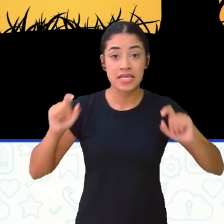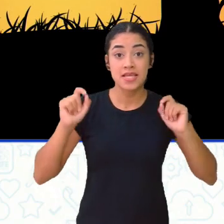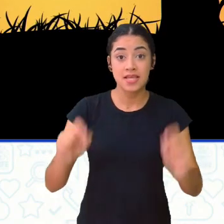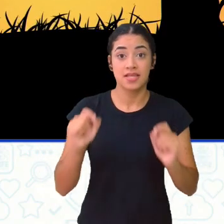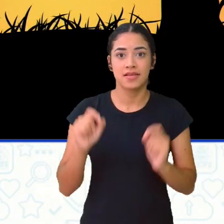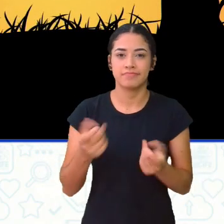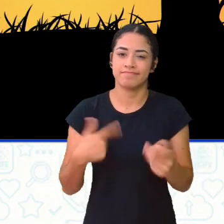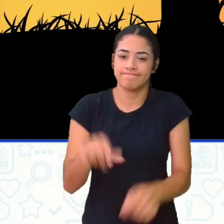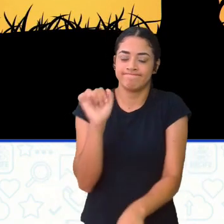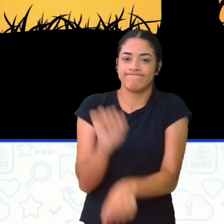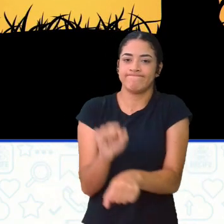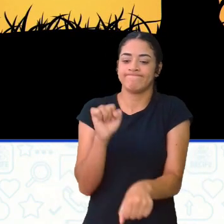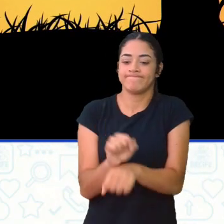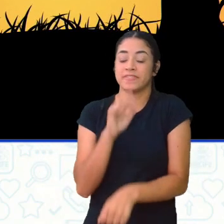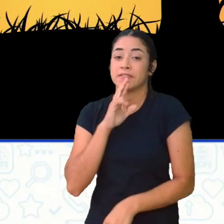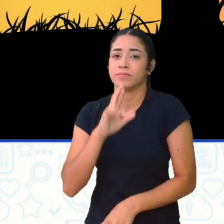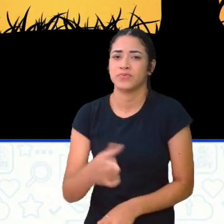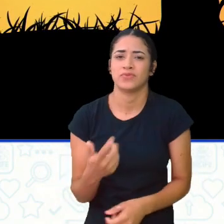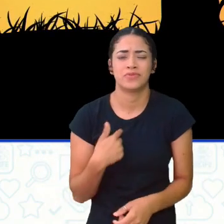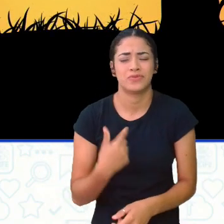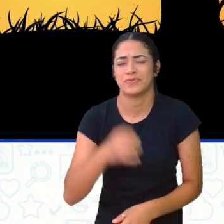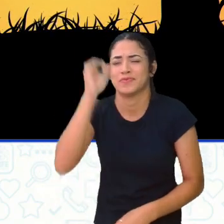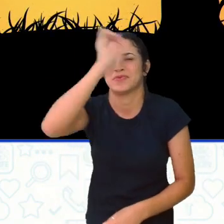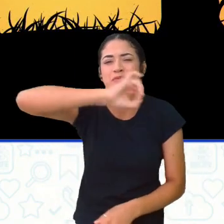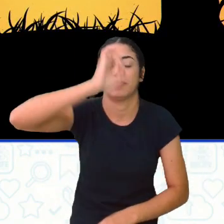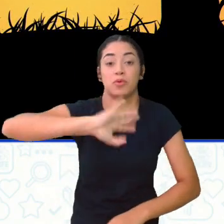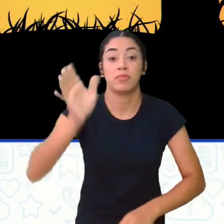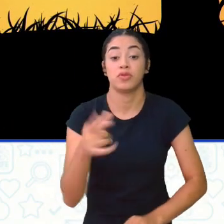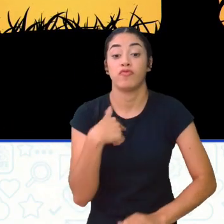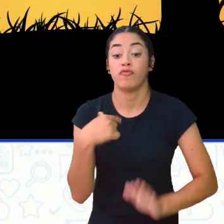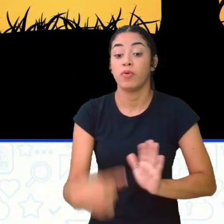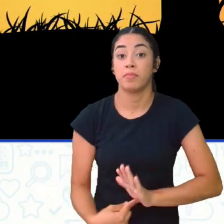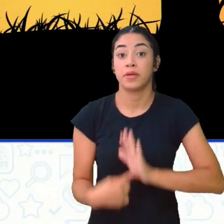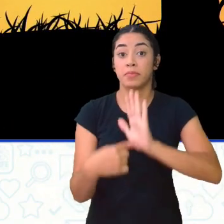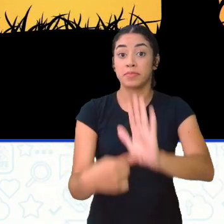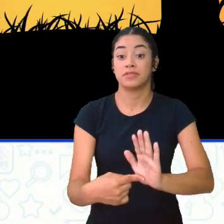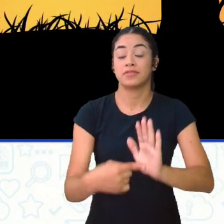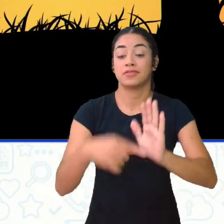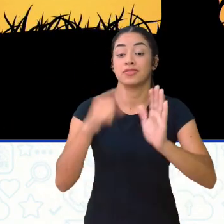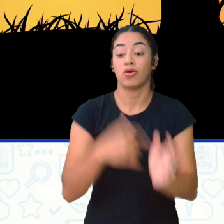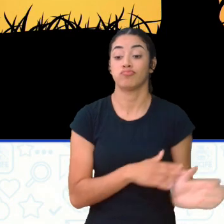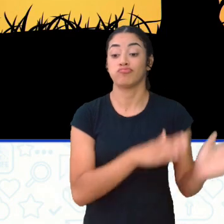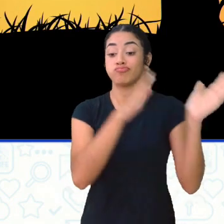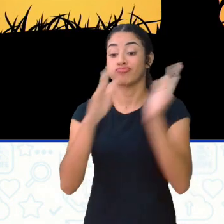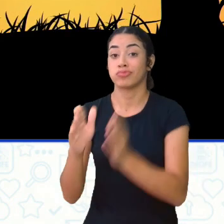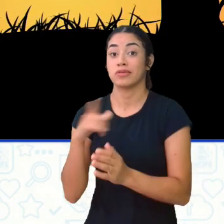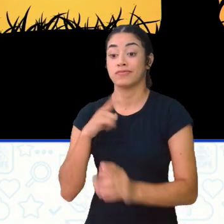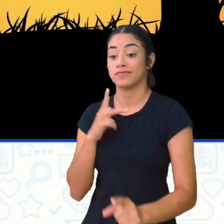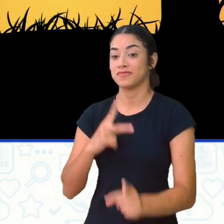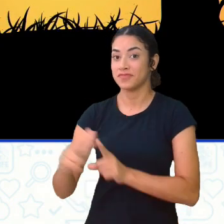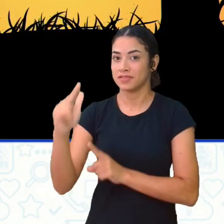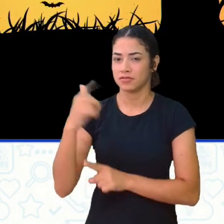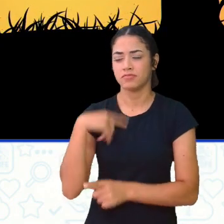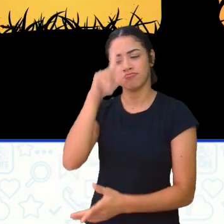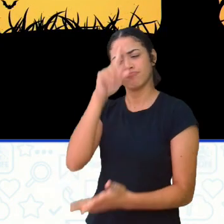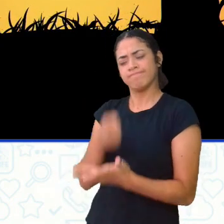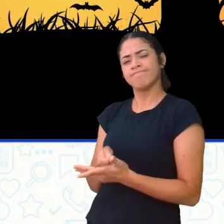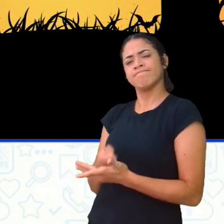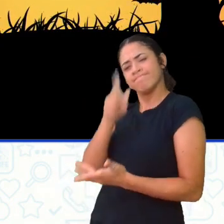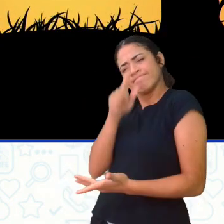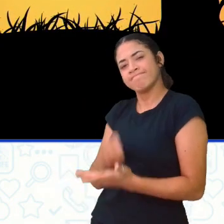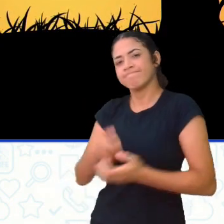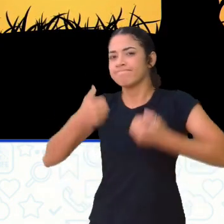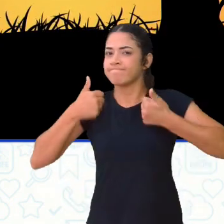resultado da luta. Eu é que não sou bobo, vou me apresentar ao lado que estiver vencendo, decidiu o morcego. Muito decidido, né?